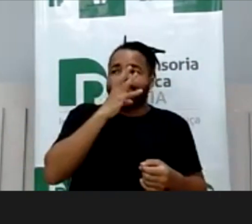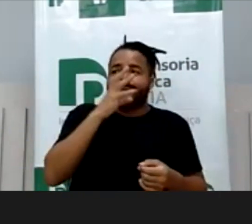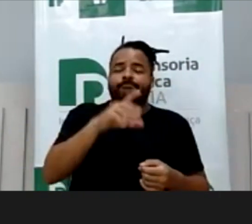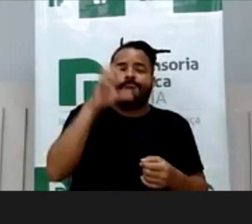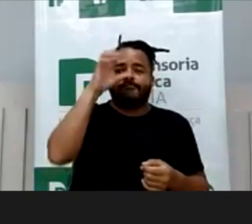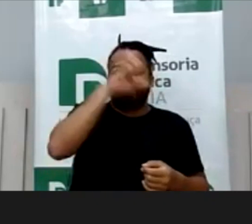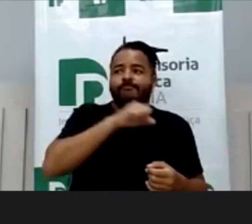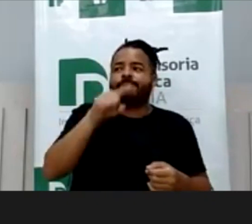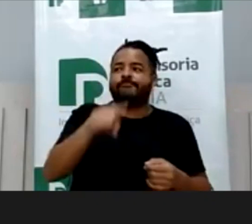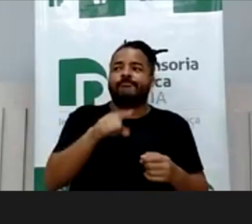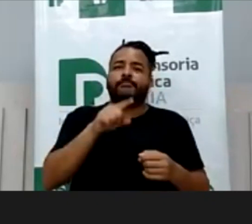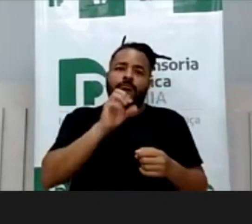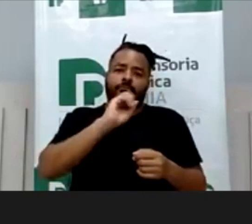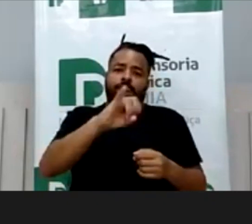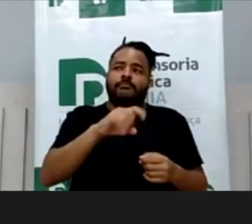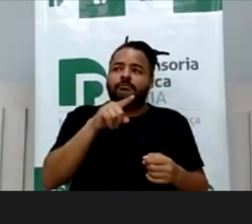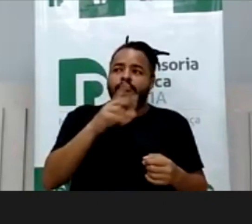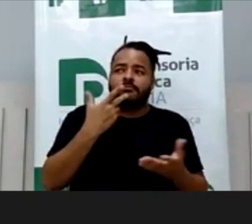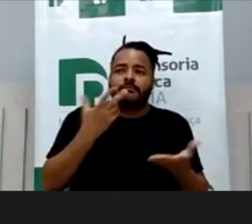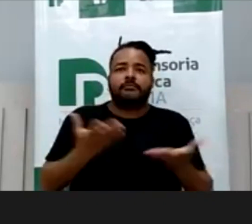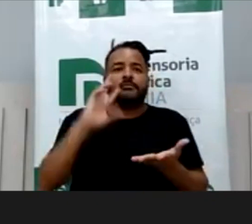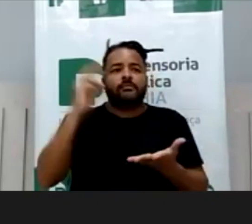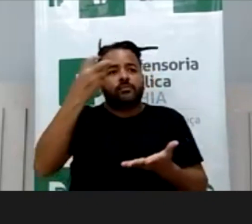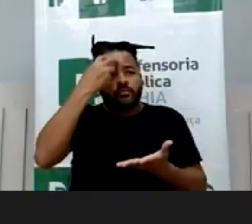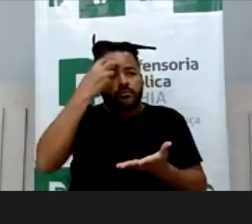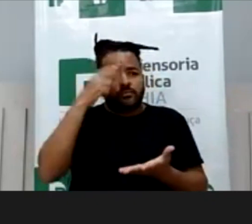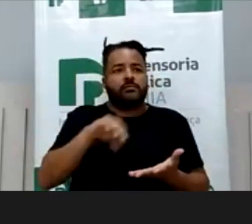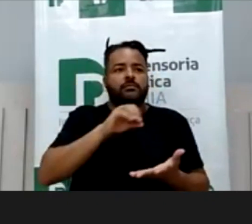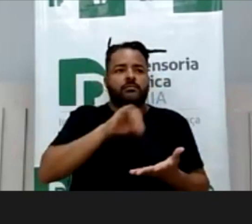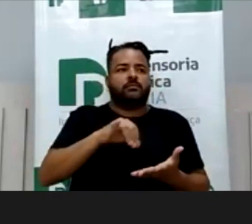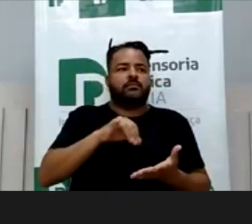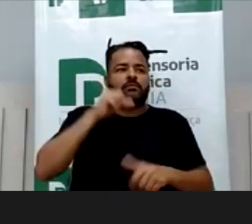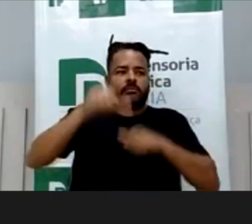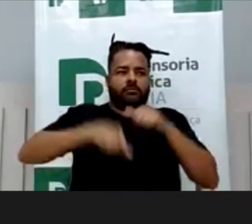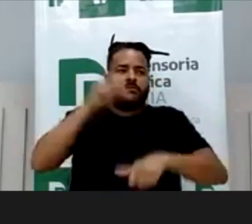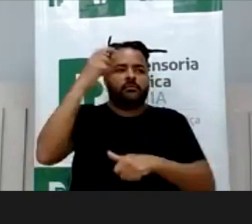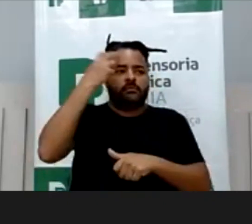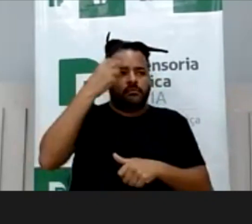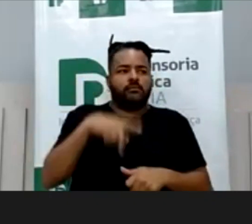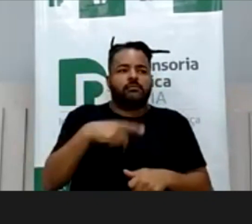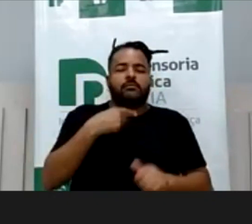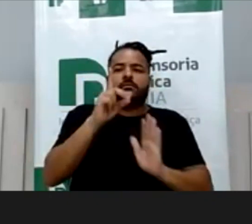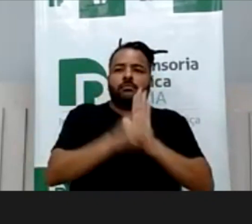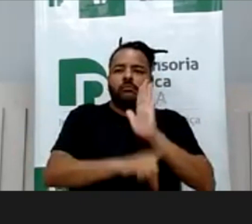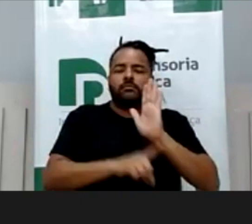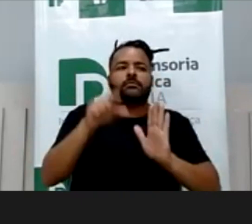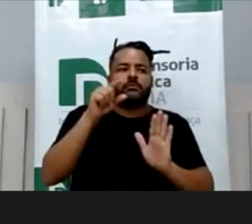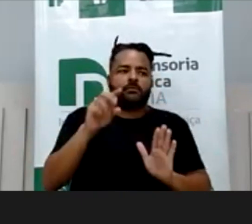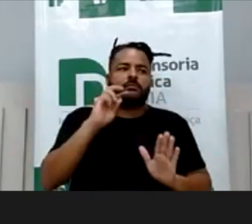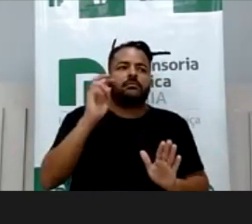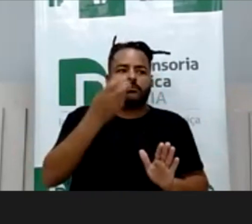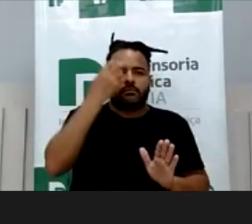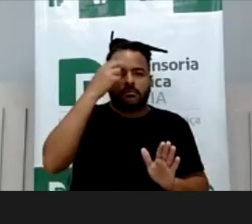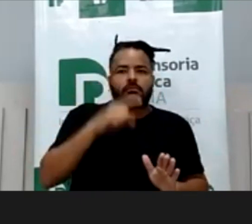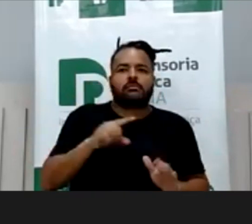só, de fato, vai mudar o que é uma questão cultural na cultura, o direito também é cultura, mas só o direito não vai resolver isso nunca, diga,